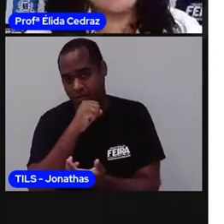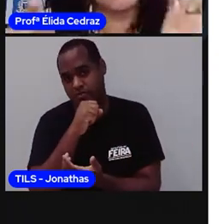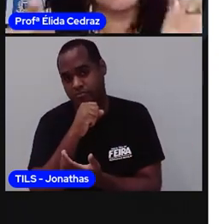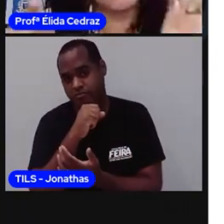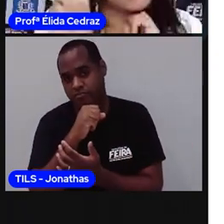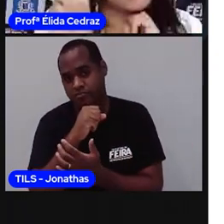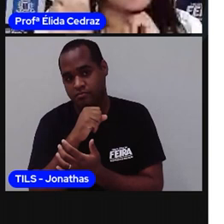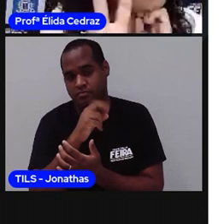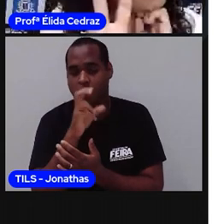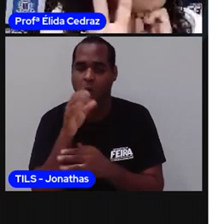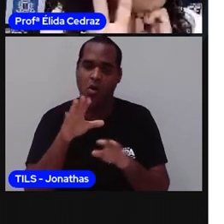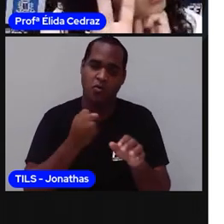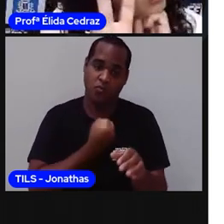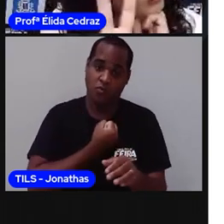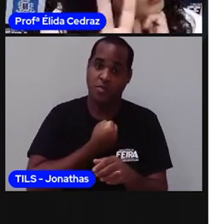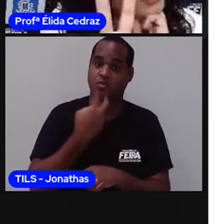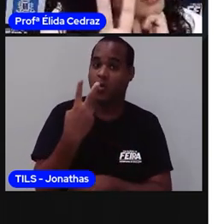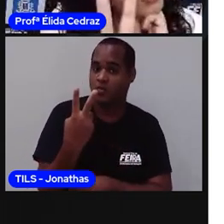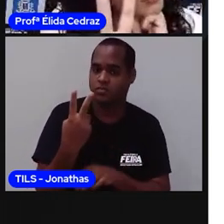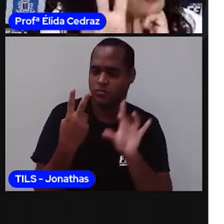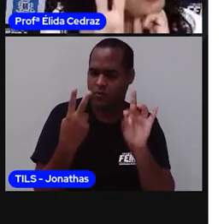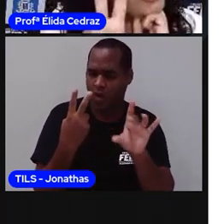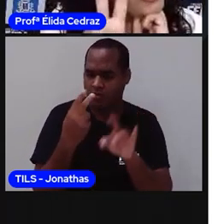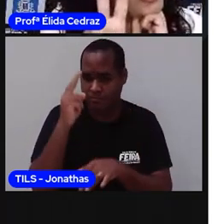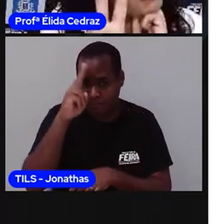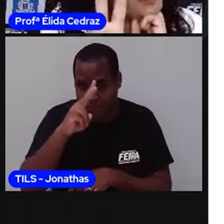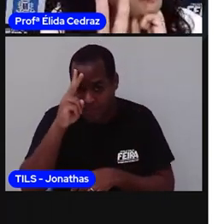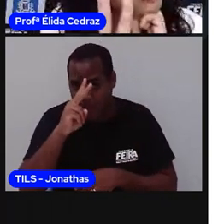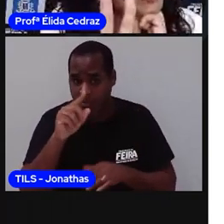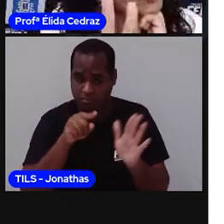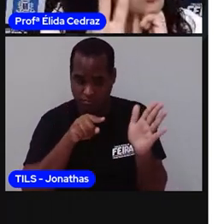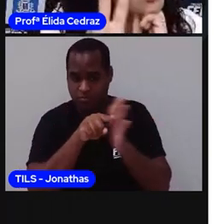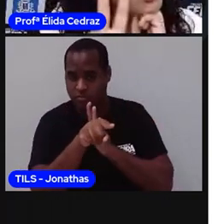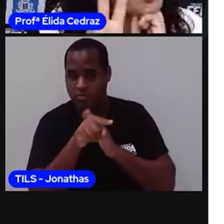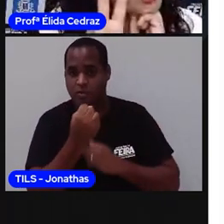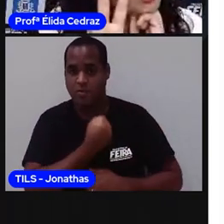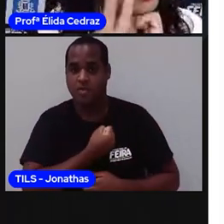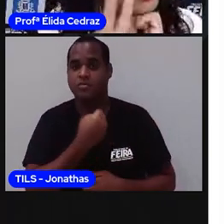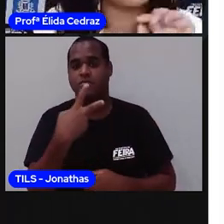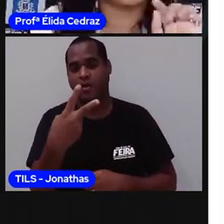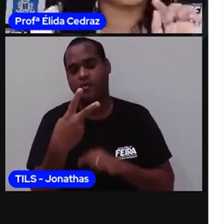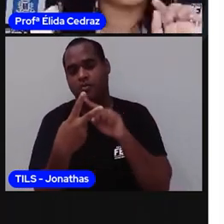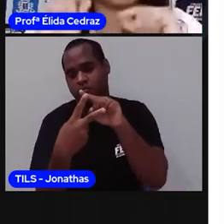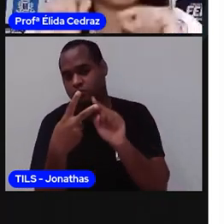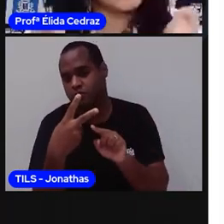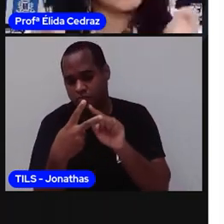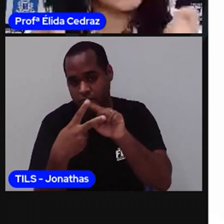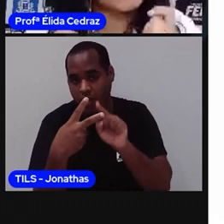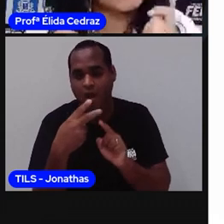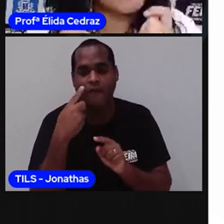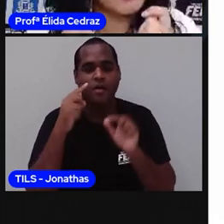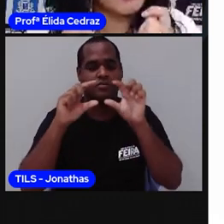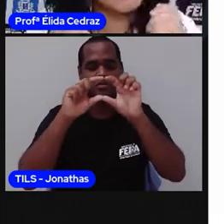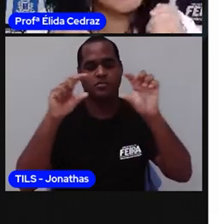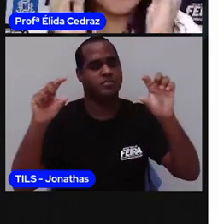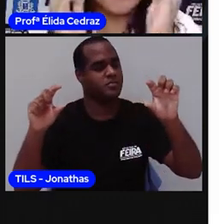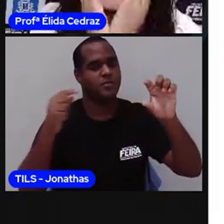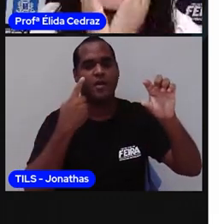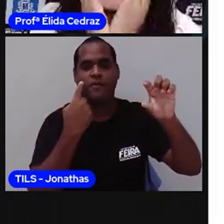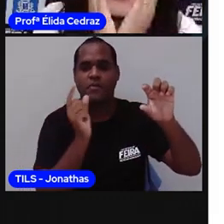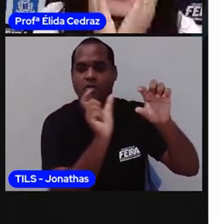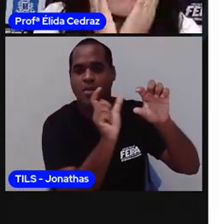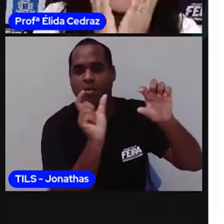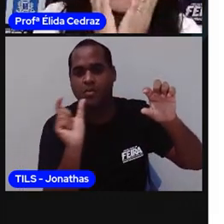mamãe. Em número de dois, viu? Lembra aí a pergunta. Olha o número de dois. Olha no banco de palavras.